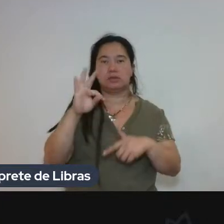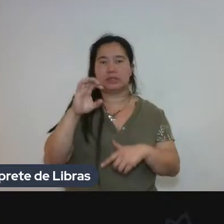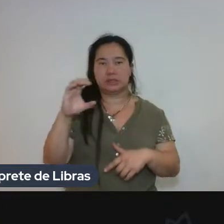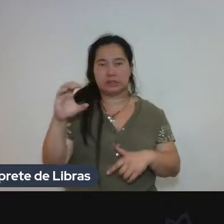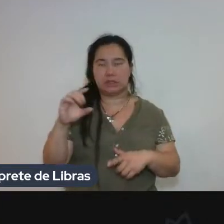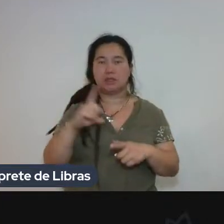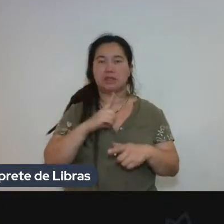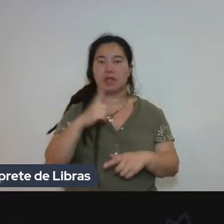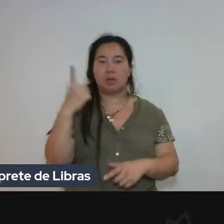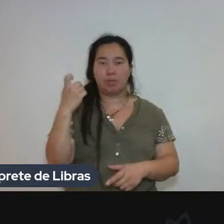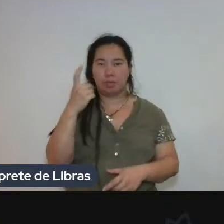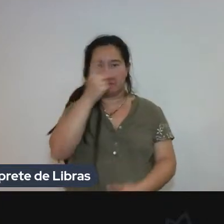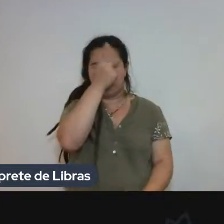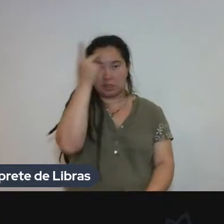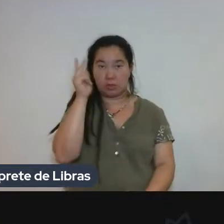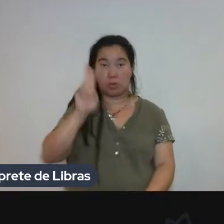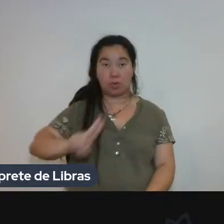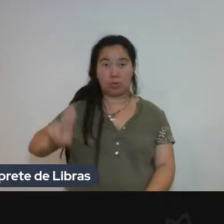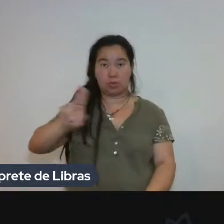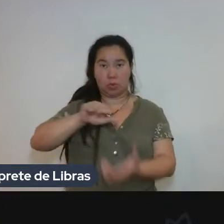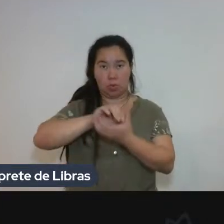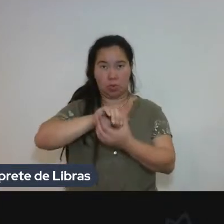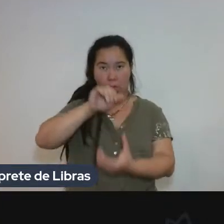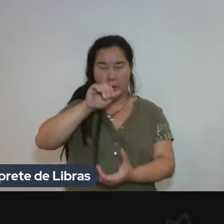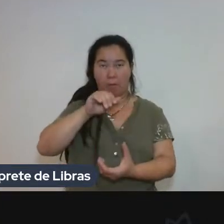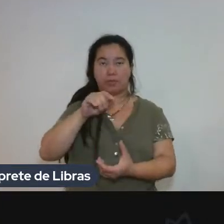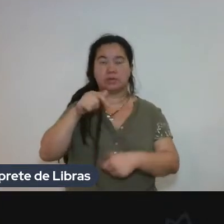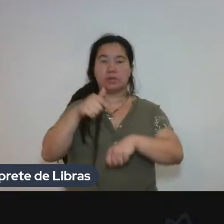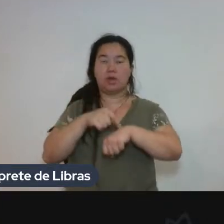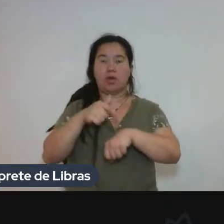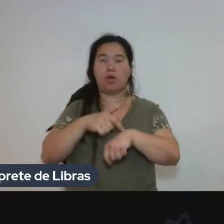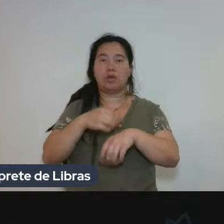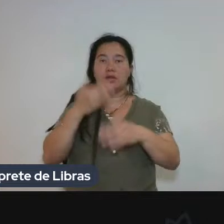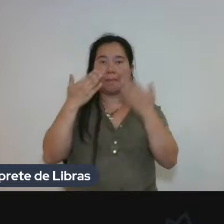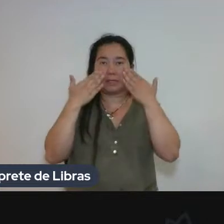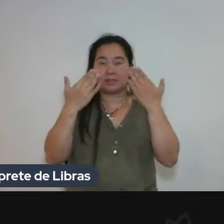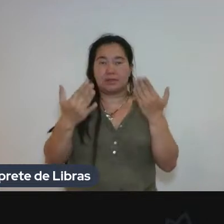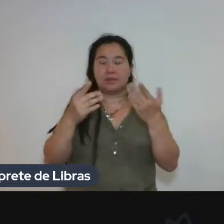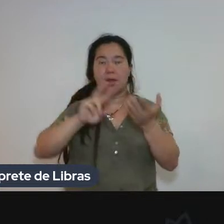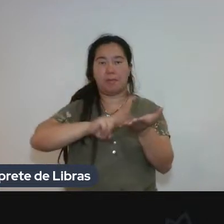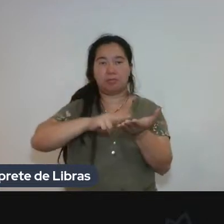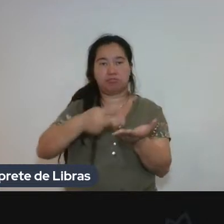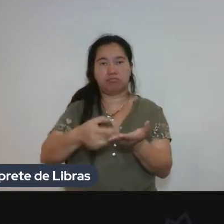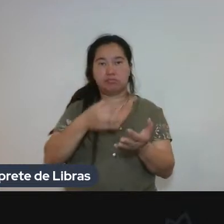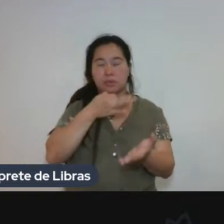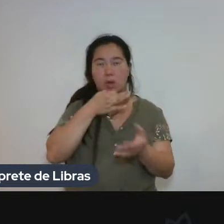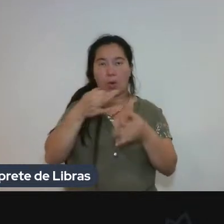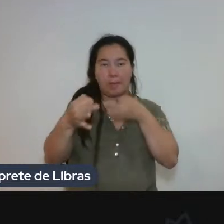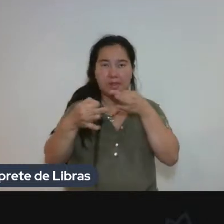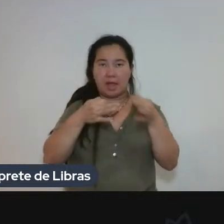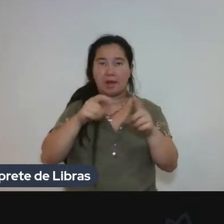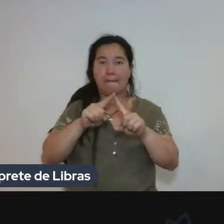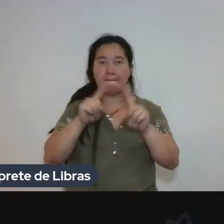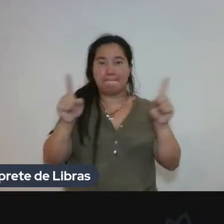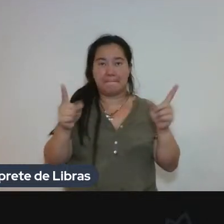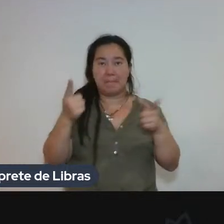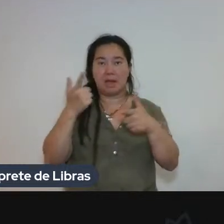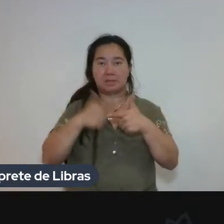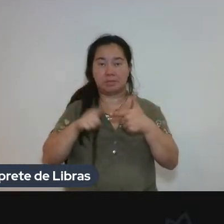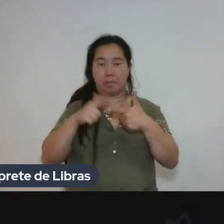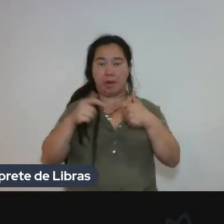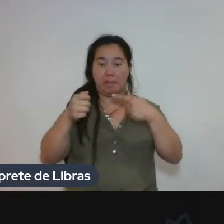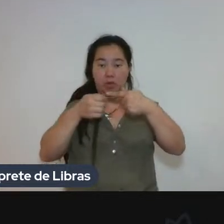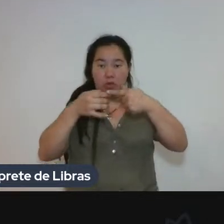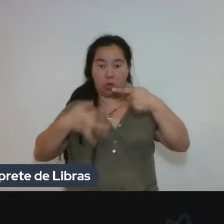E a gente tem outros PCCs também. Mas o glossário, a gente enfrenta um problema tecnológico, né?